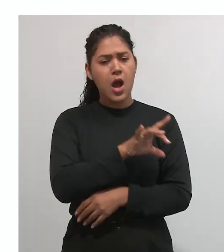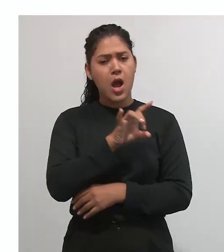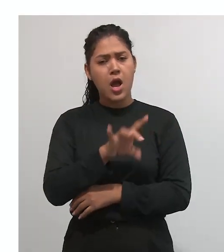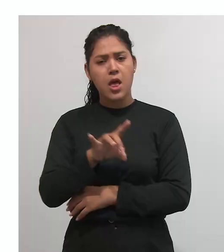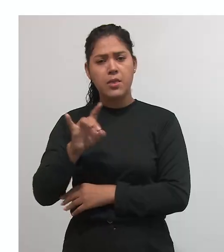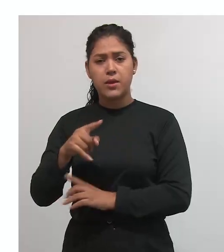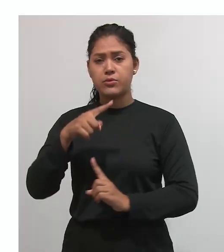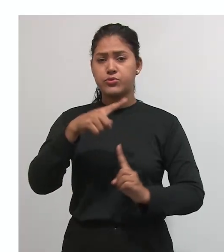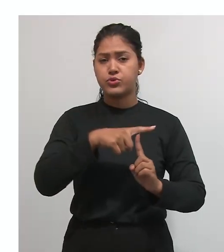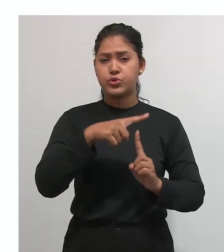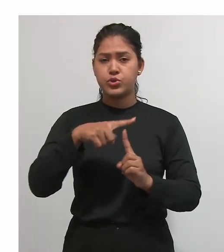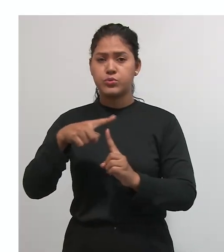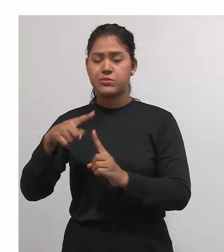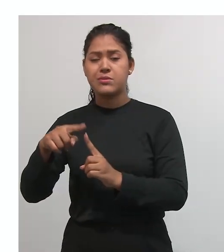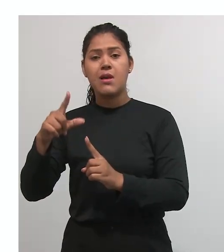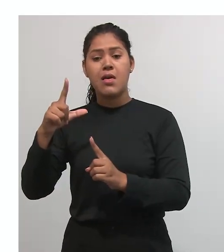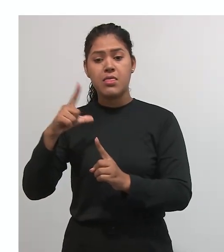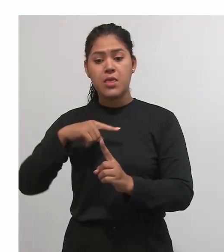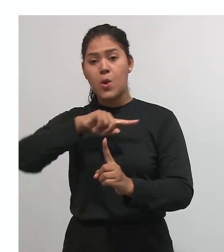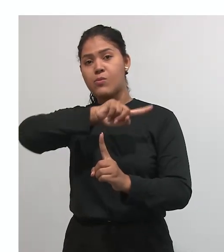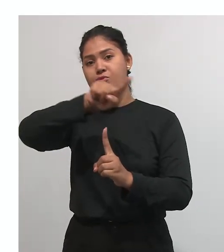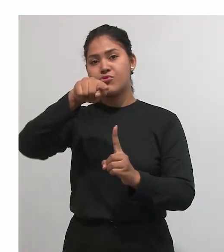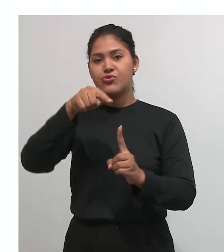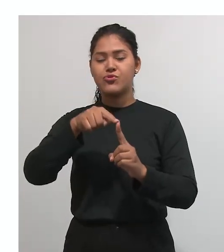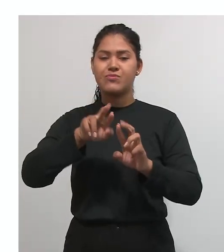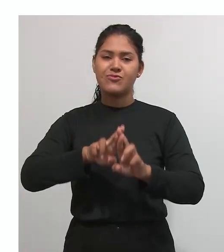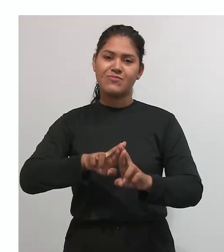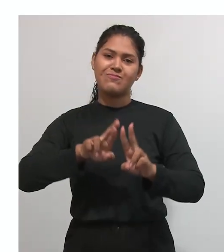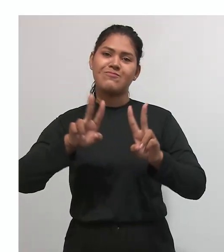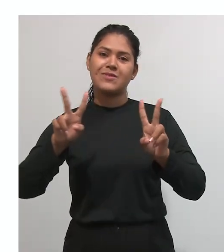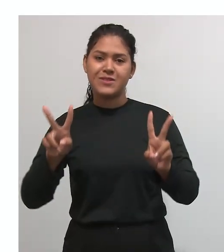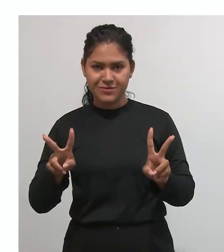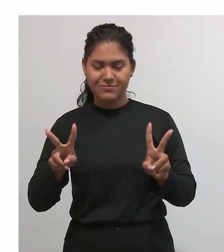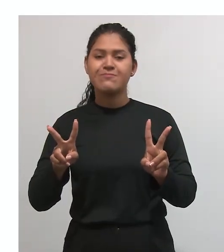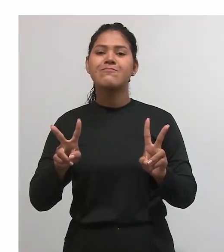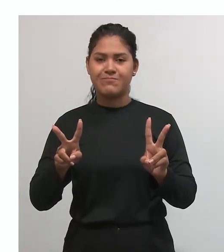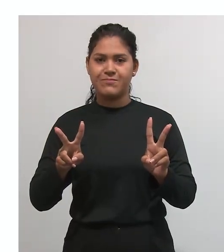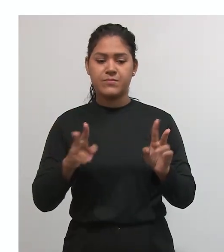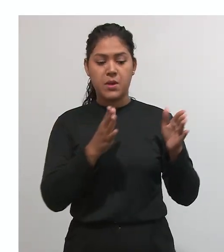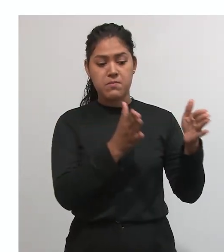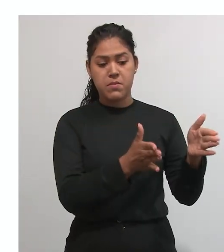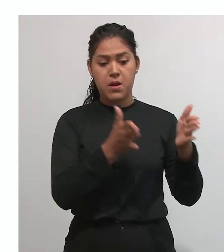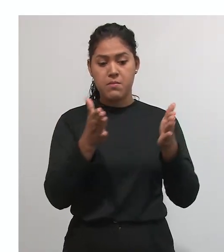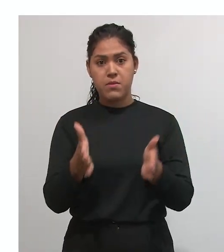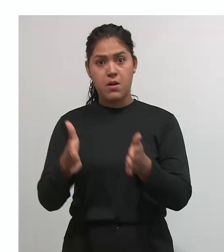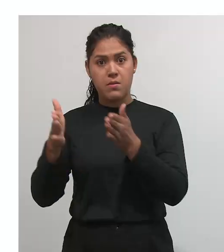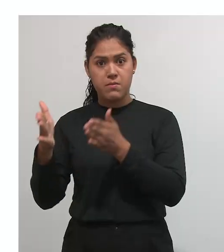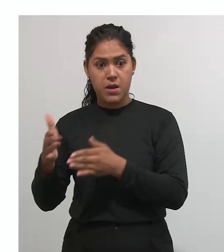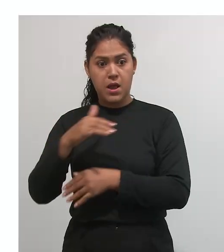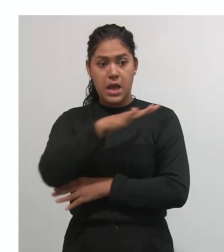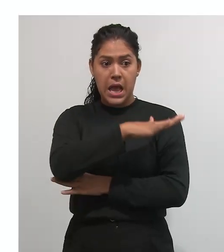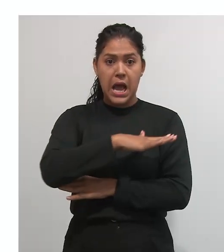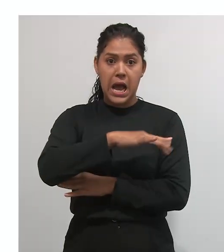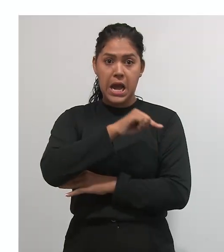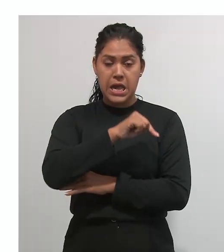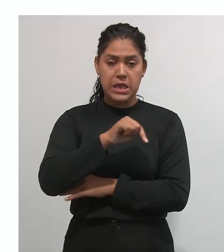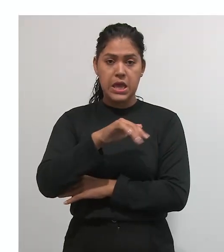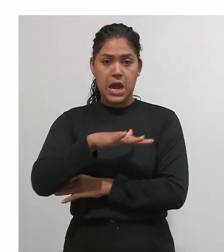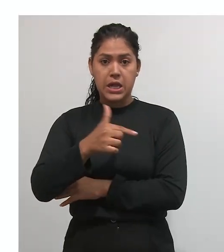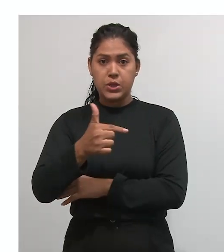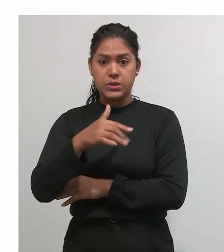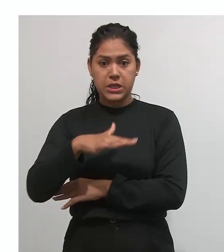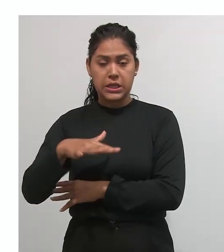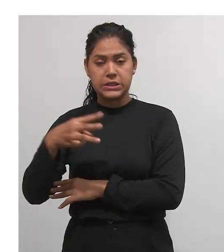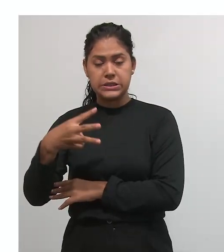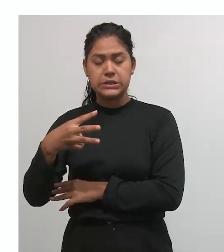atende a propósitos específicos, permitindo-se que diferentes aspectos de uma área de estudo sejam